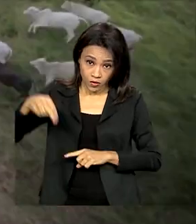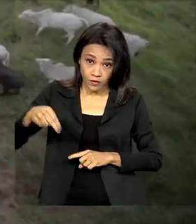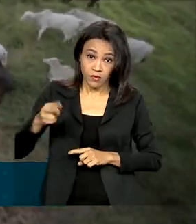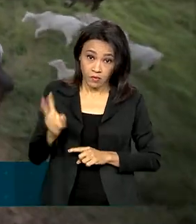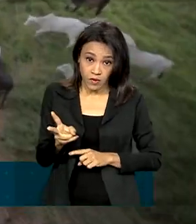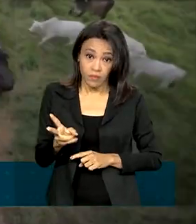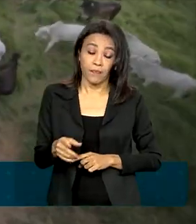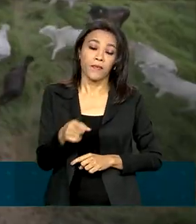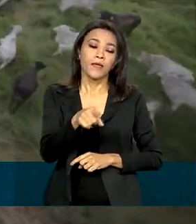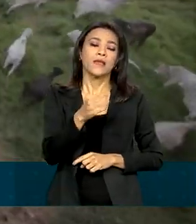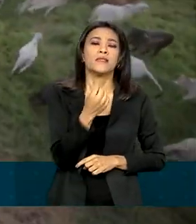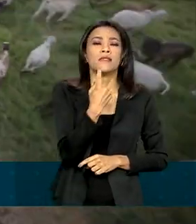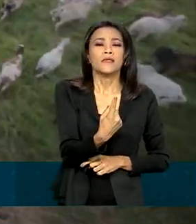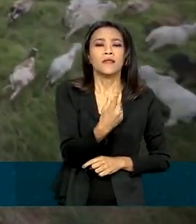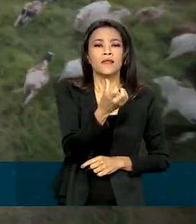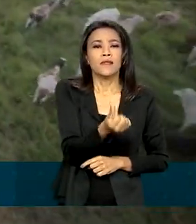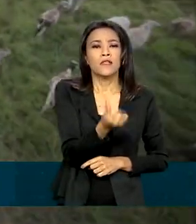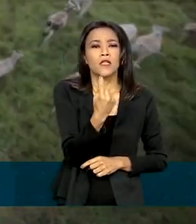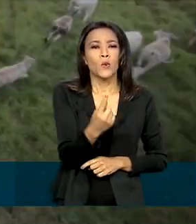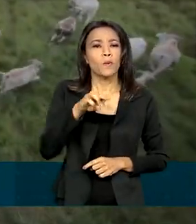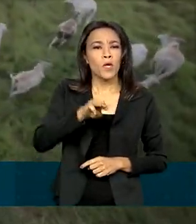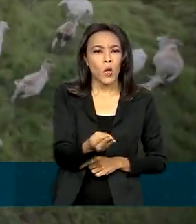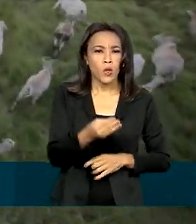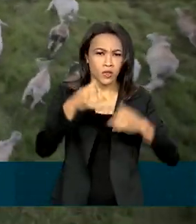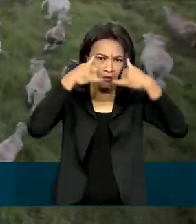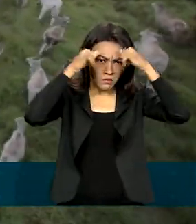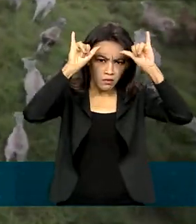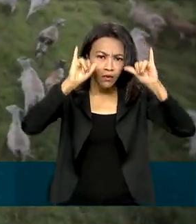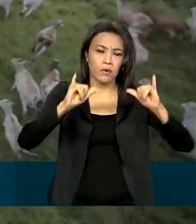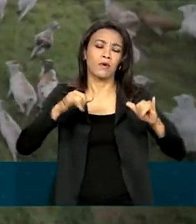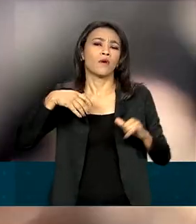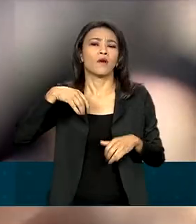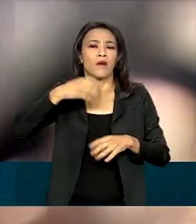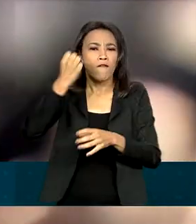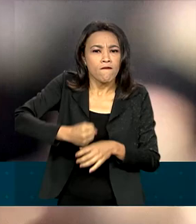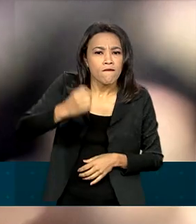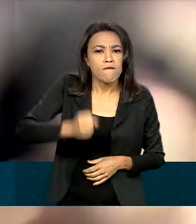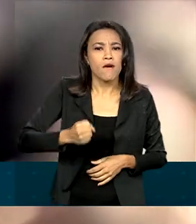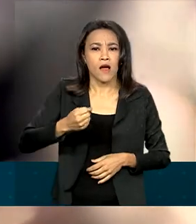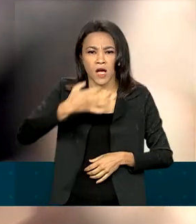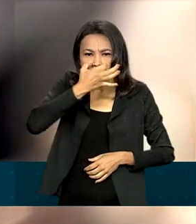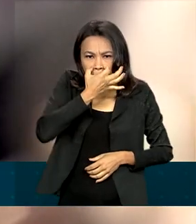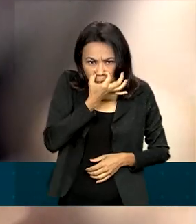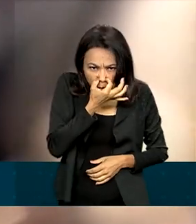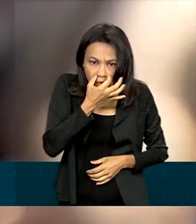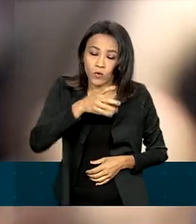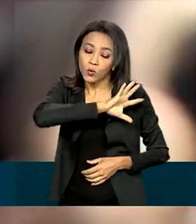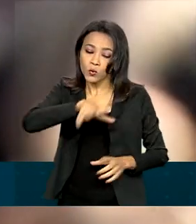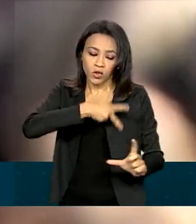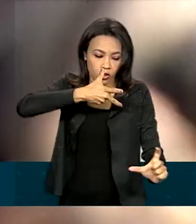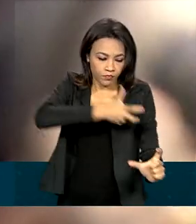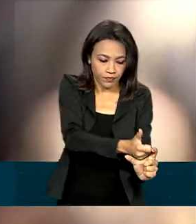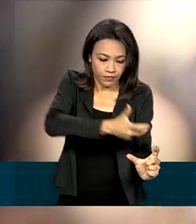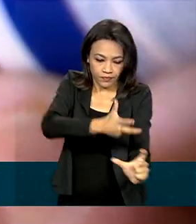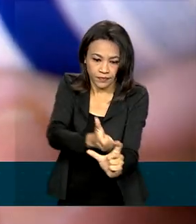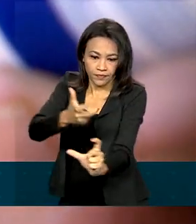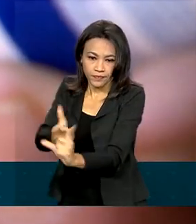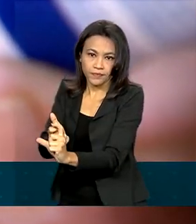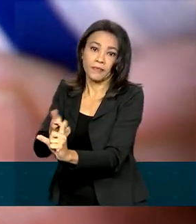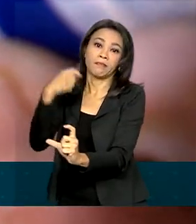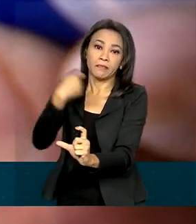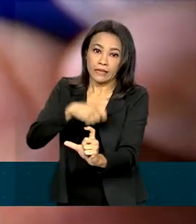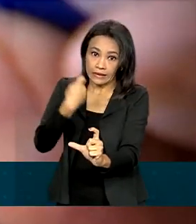161 milhões de vacas, bois e búfalos sejam imunizados. Após vacinar, o produtor deve